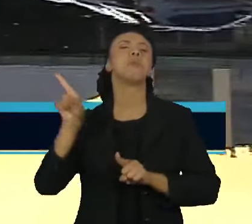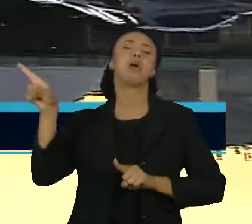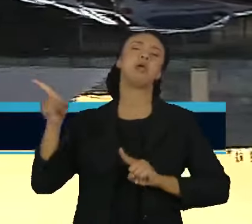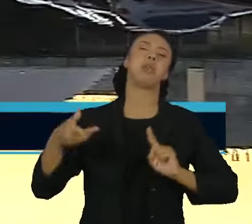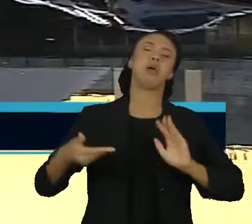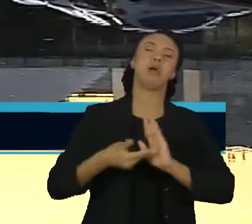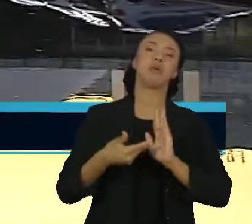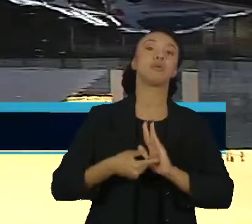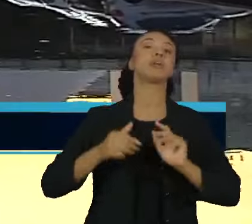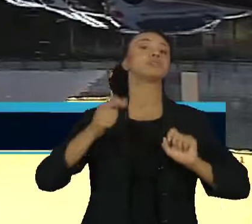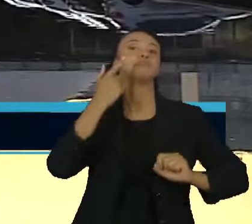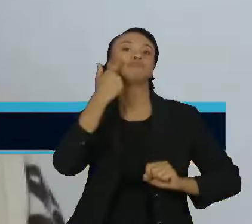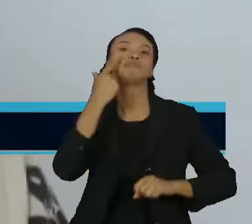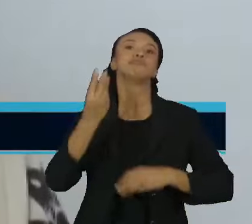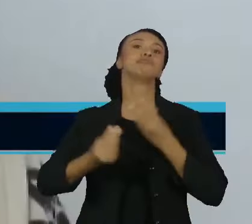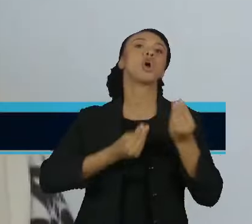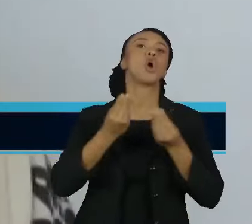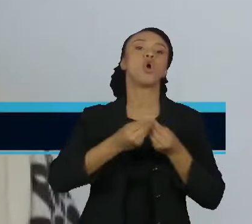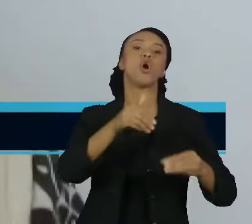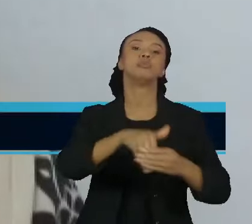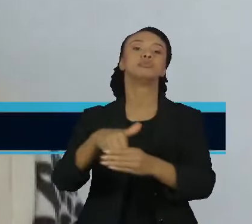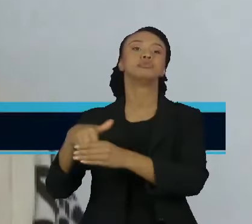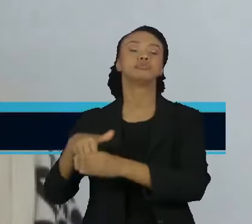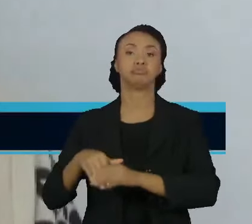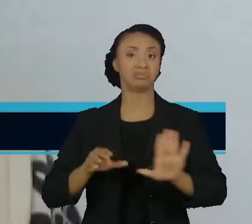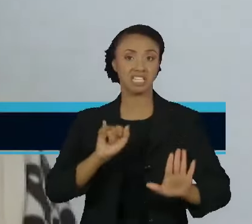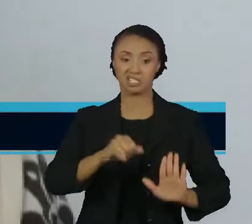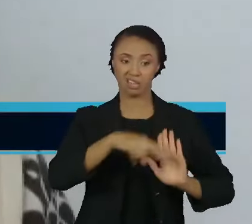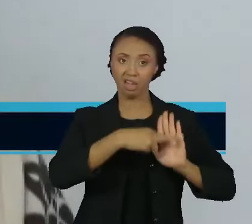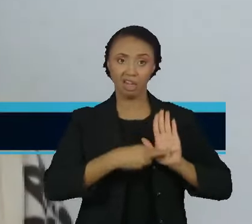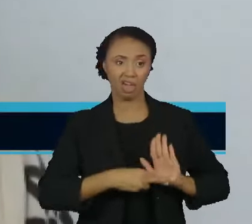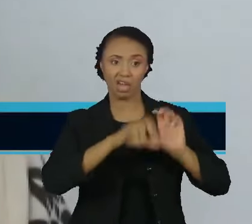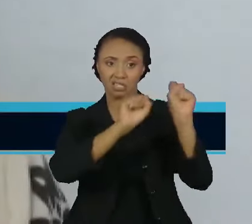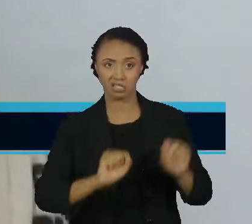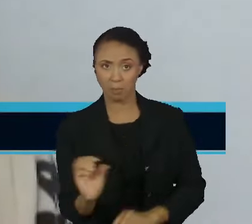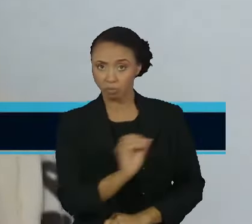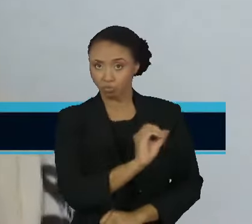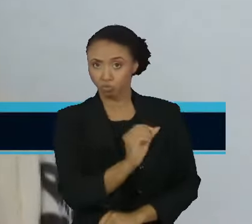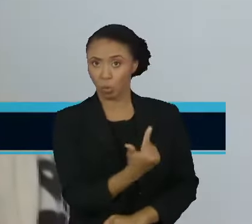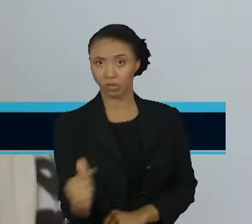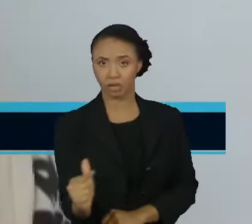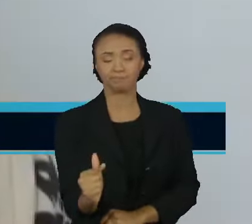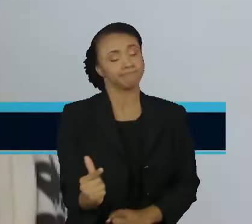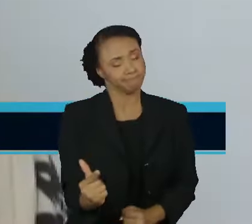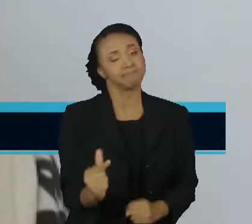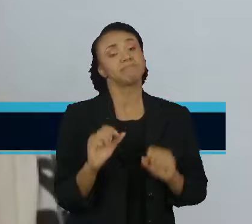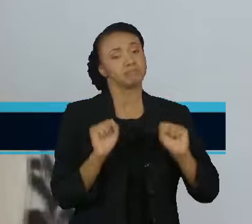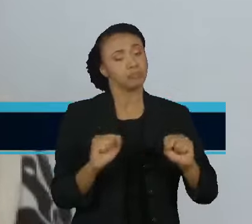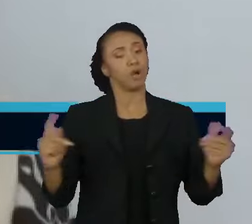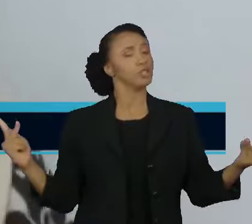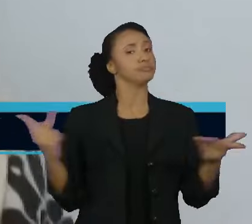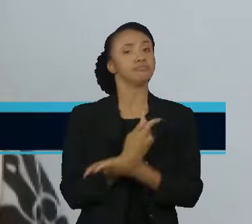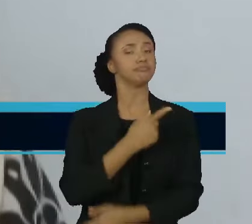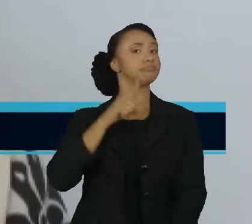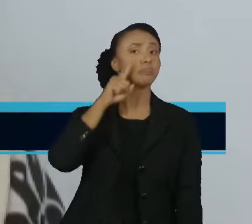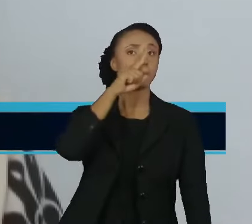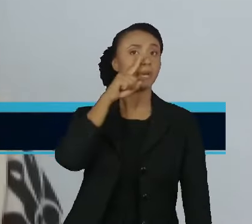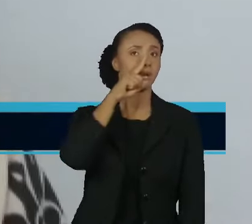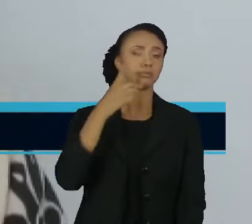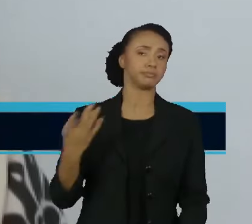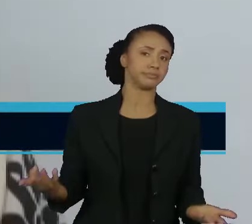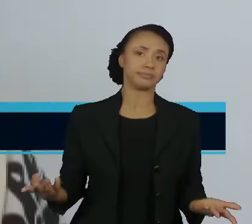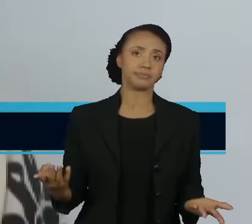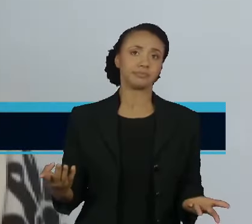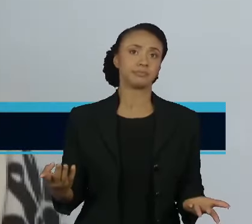inteligência artificial. Se não houver regulação nenhuma, resolução nenhuma, o primeiro risco é, claro,